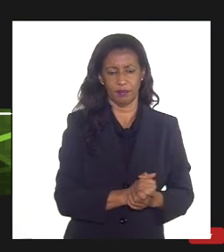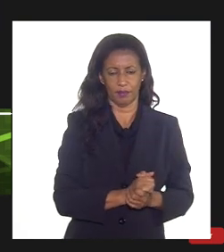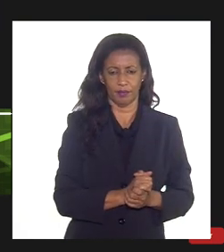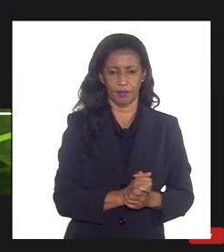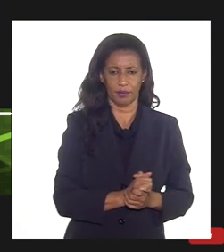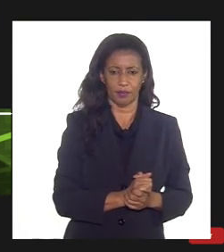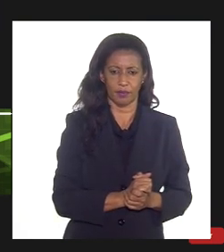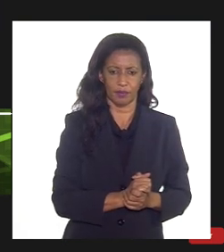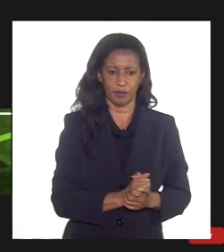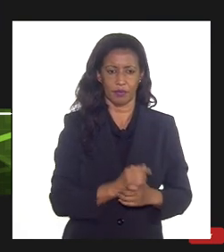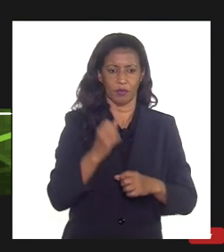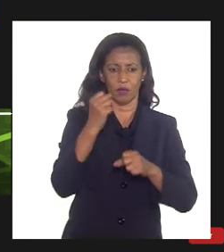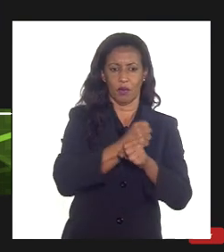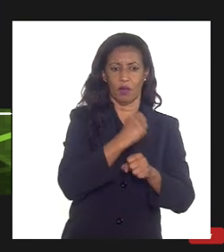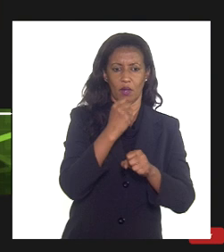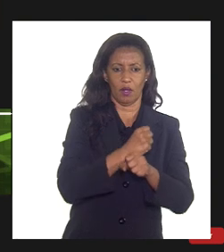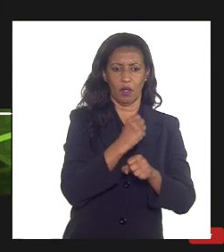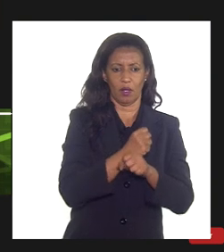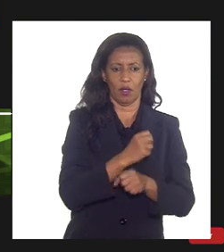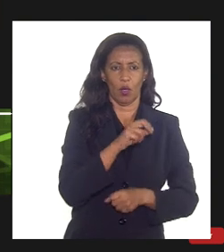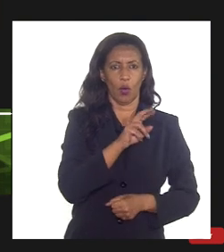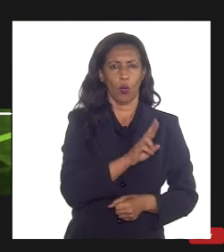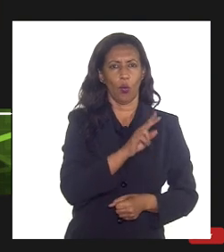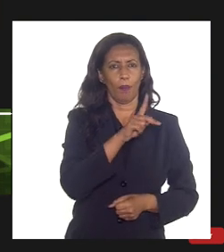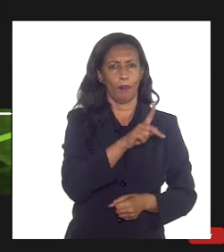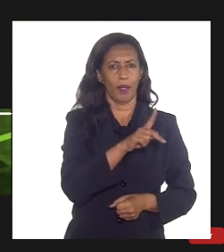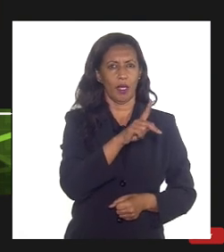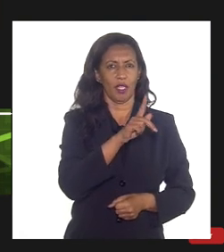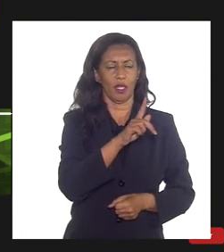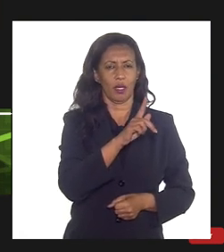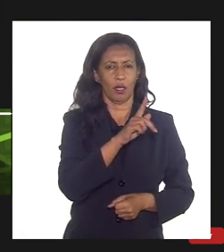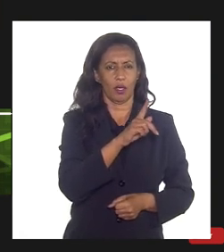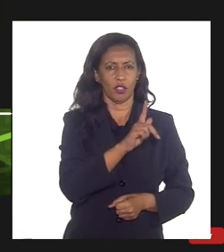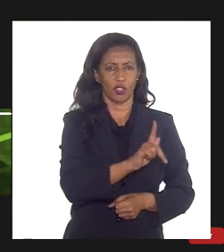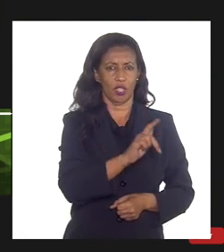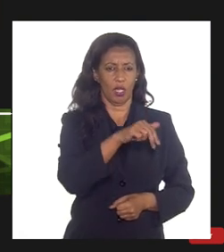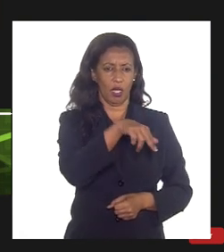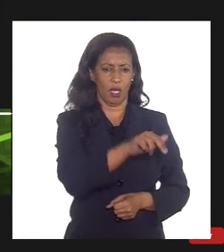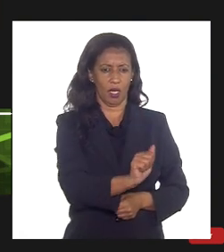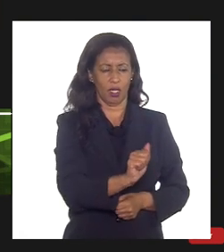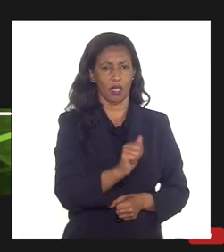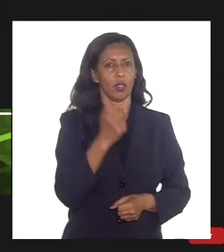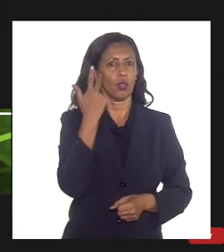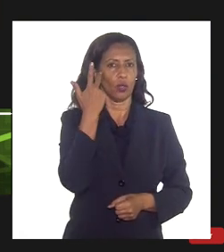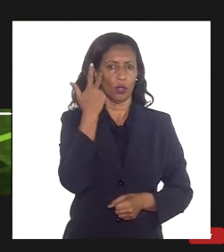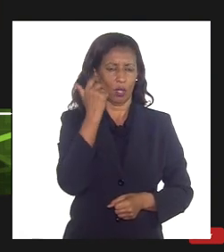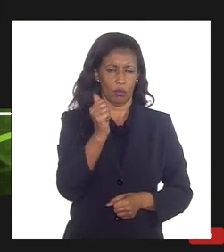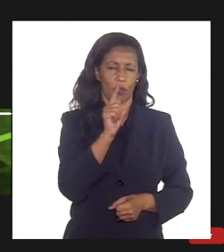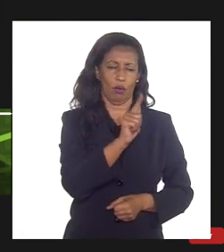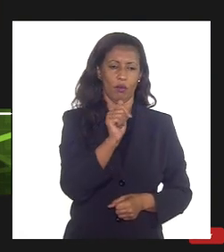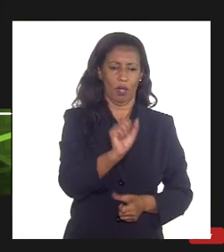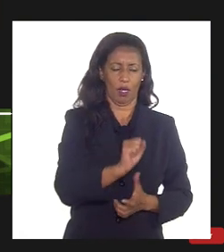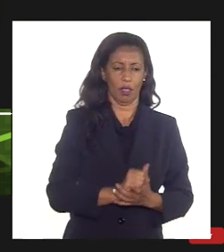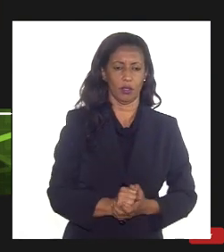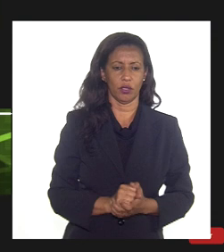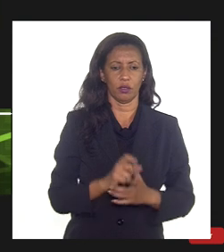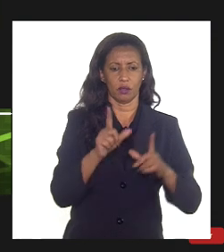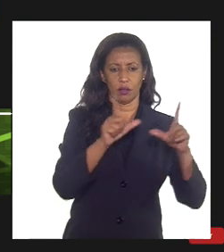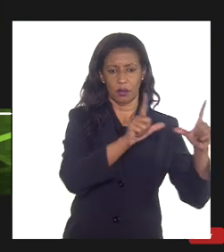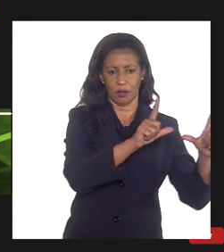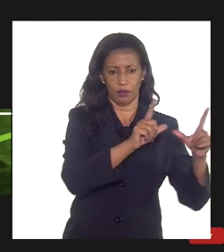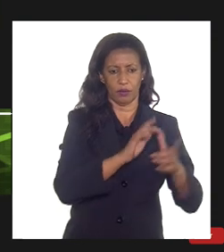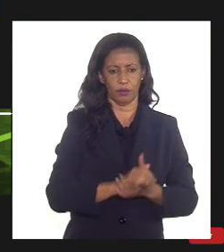recentes, da construção da obra da UPGN, UPGN, Unidade de Processamento de Gás Natural. E nessa foto